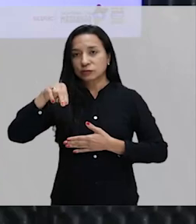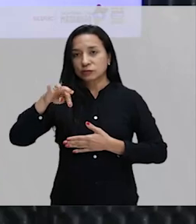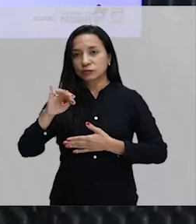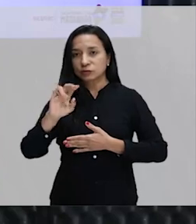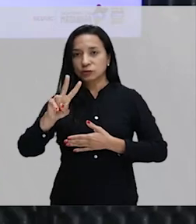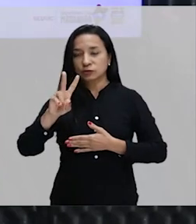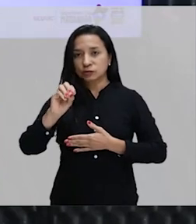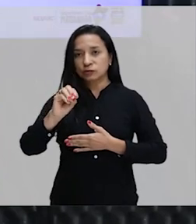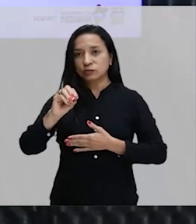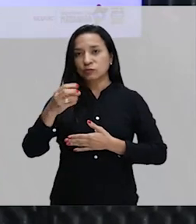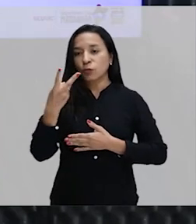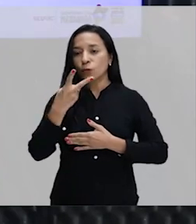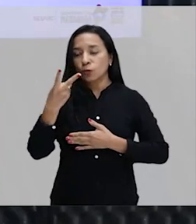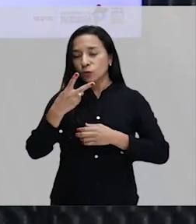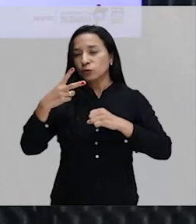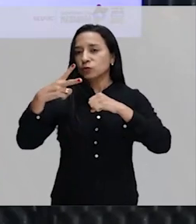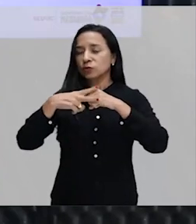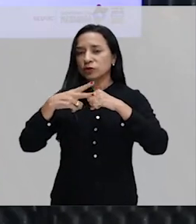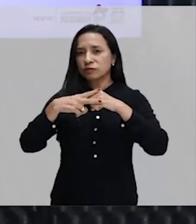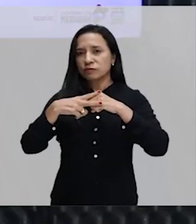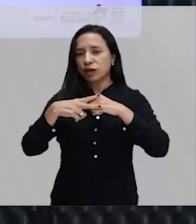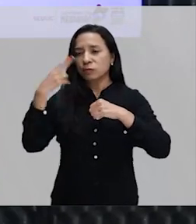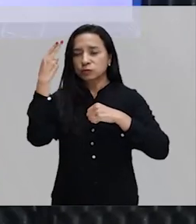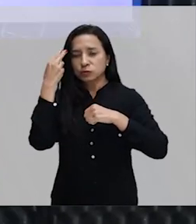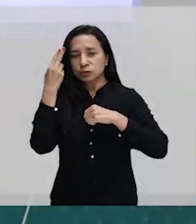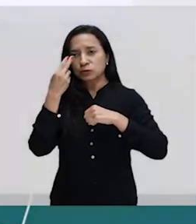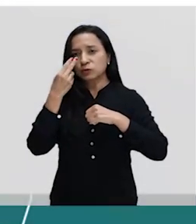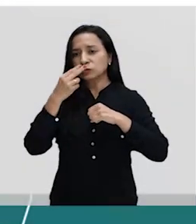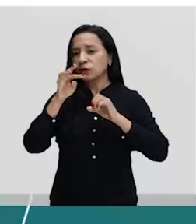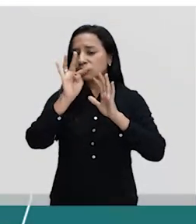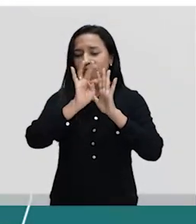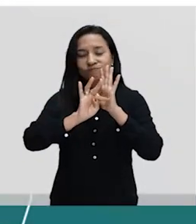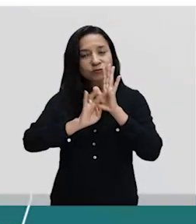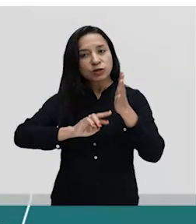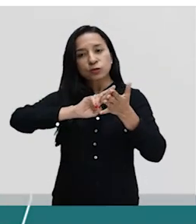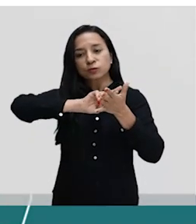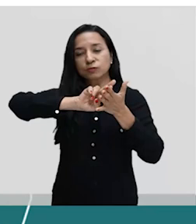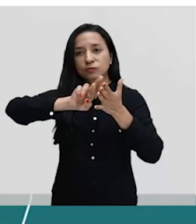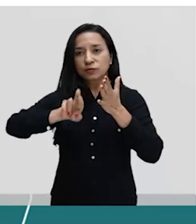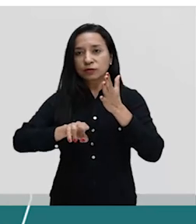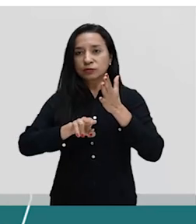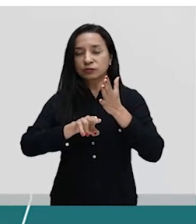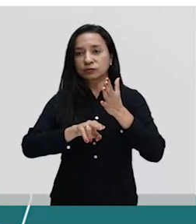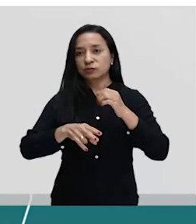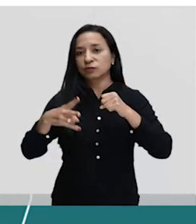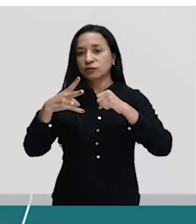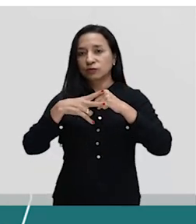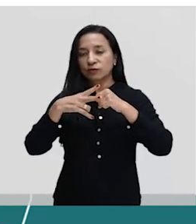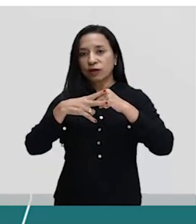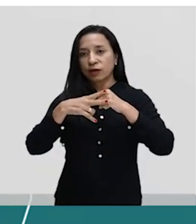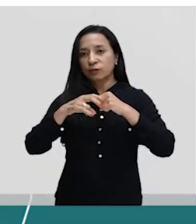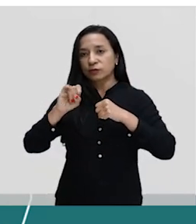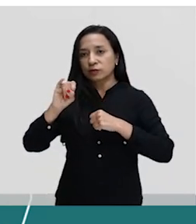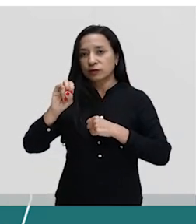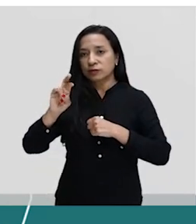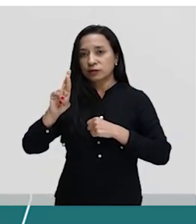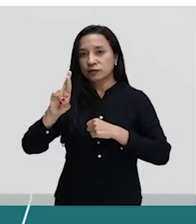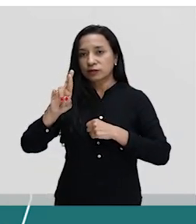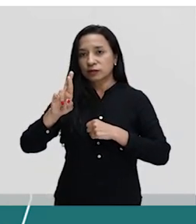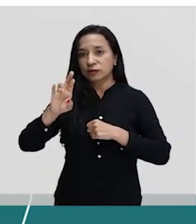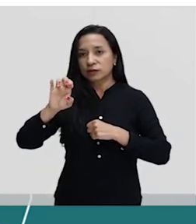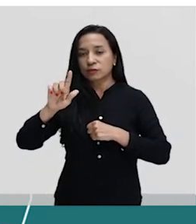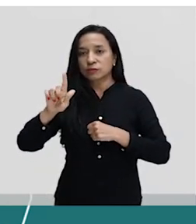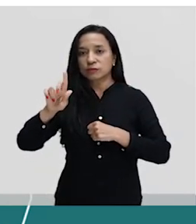são muito comuns a diversos textos, tá? Então nós vamos falar de verbos irregulares do presente do